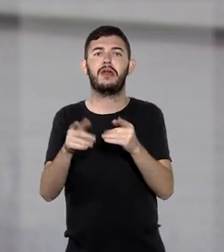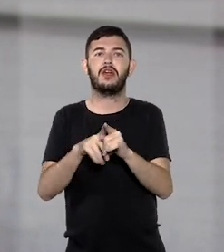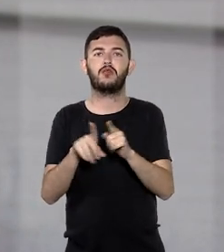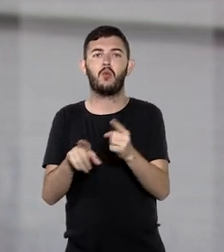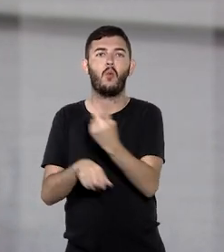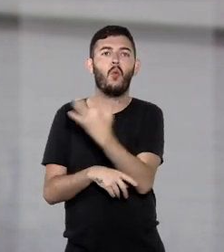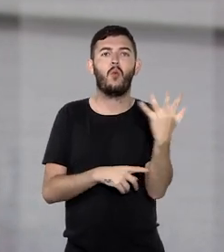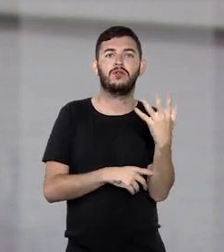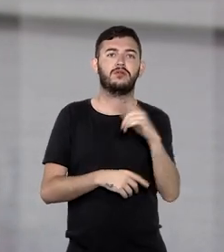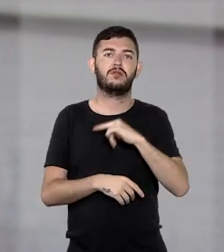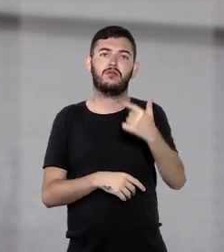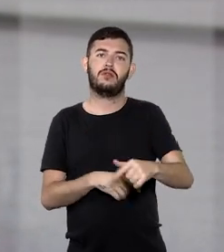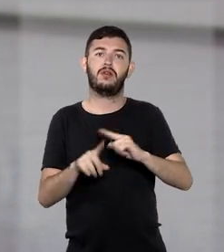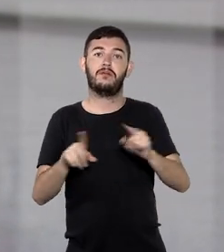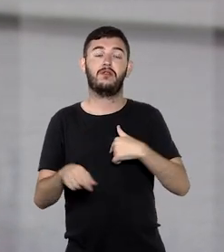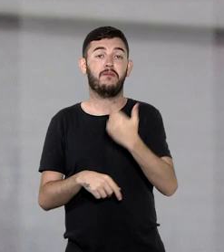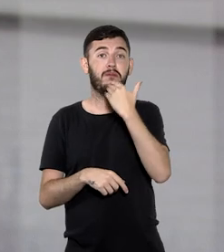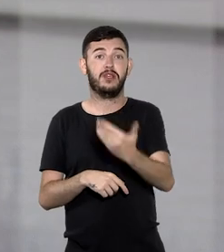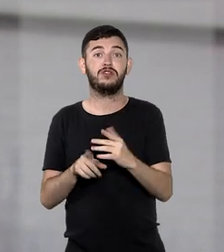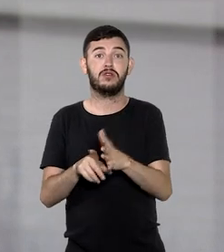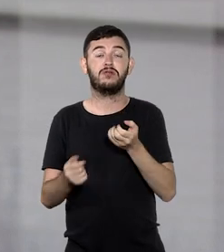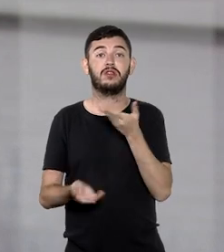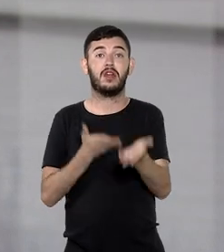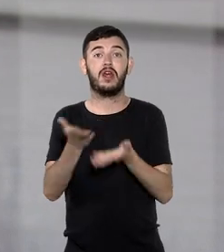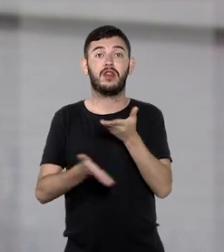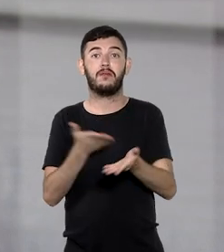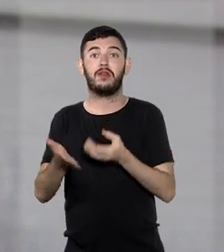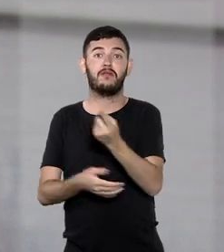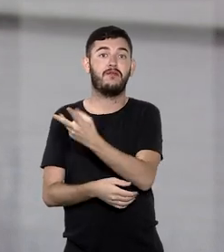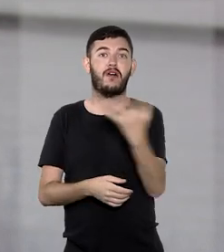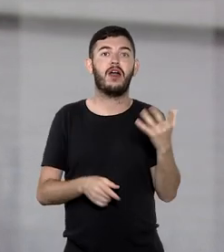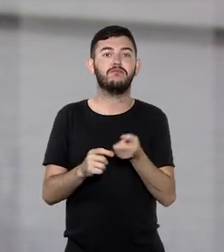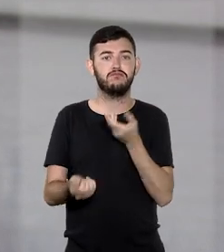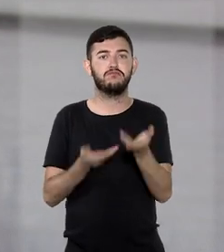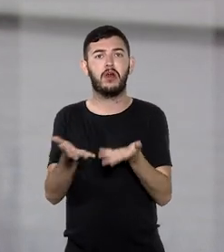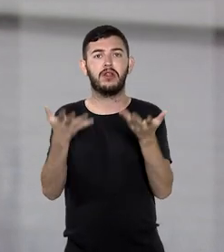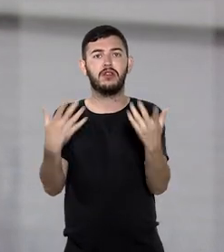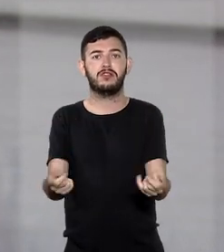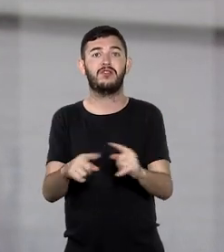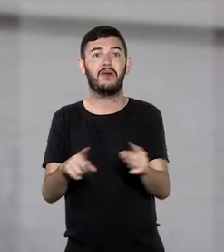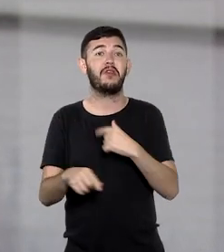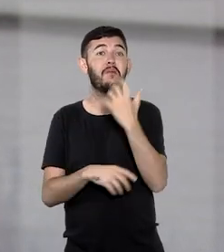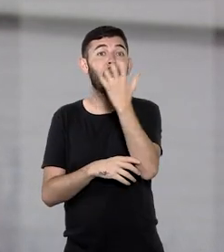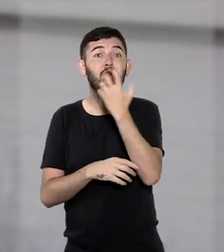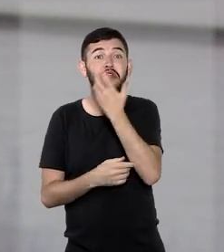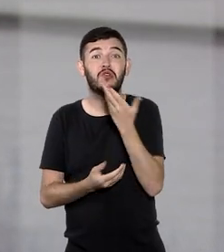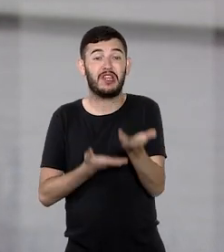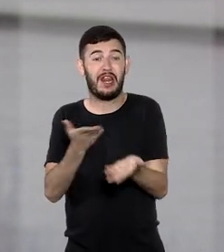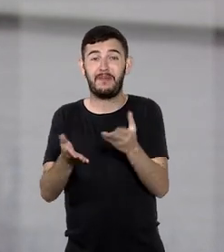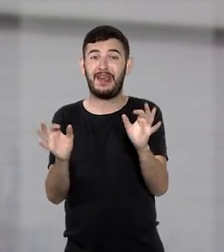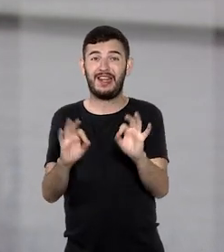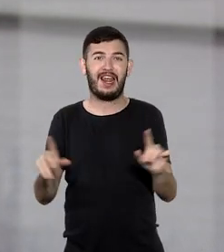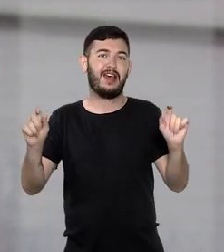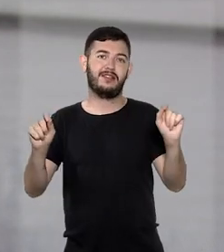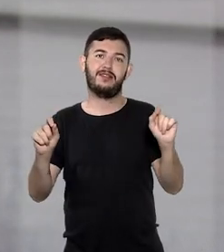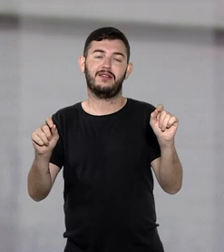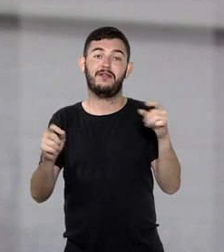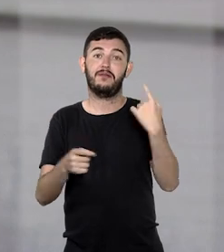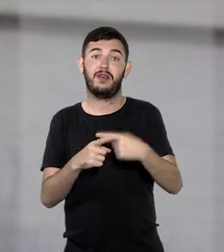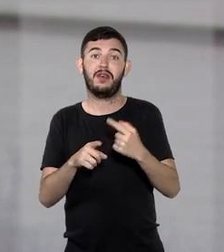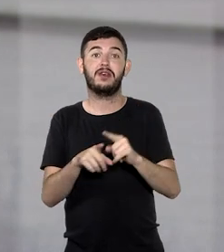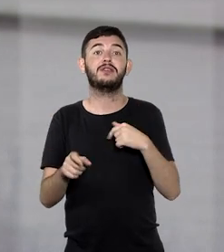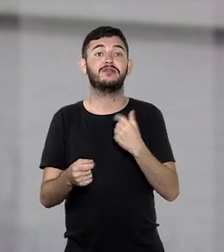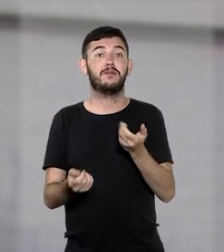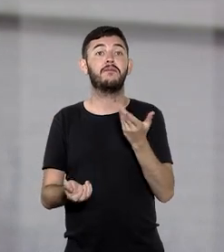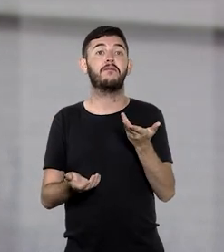Em primeira instância, o pedido quanto às sessões de tratamento ilimitadas foi atendido, mas sem a musicoterapia, procedimento